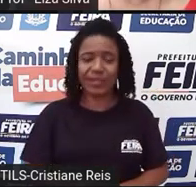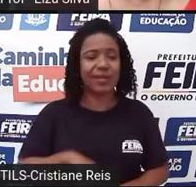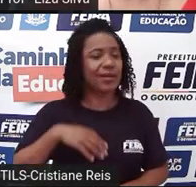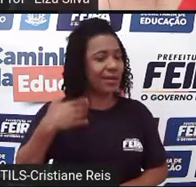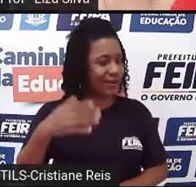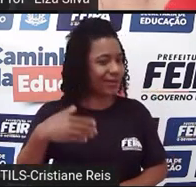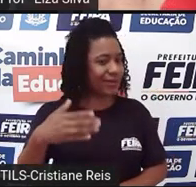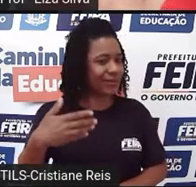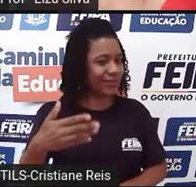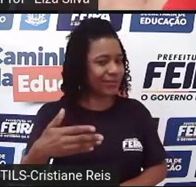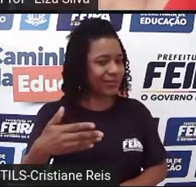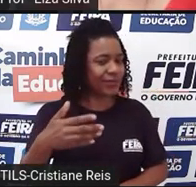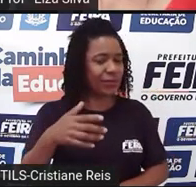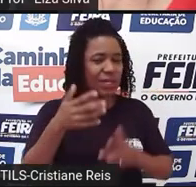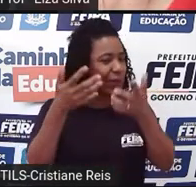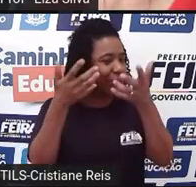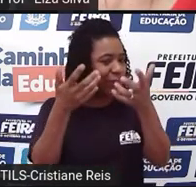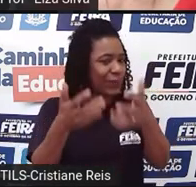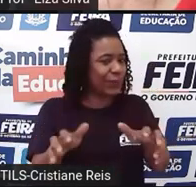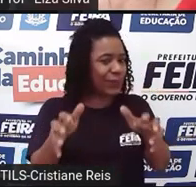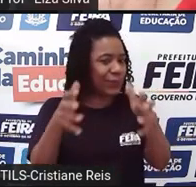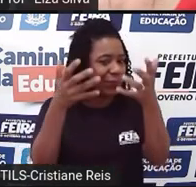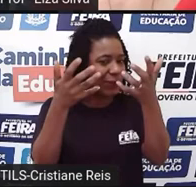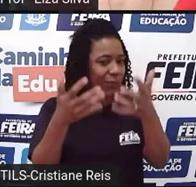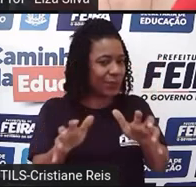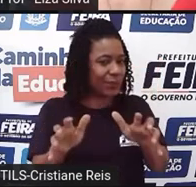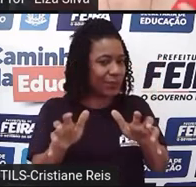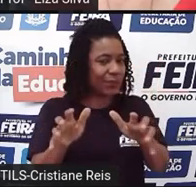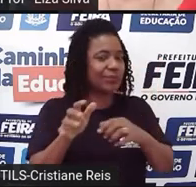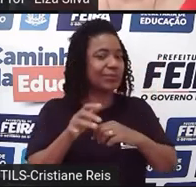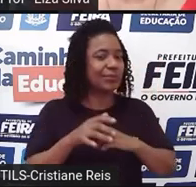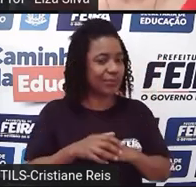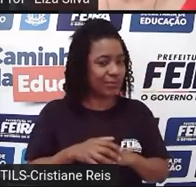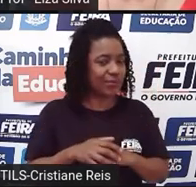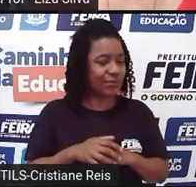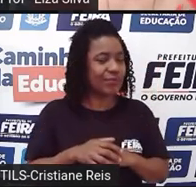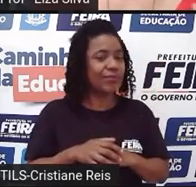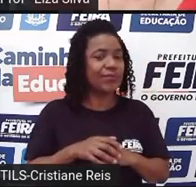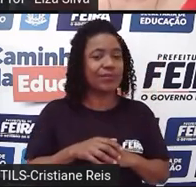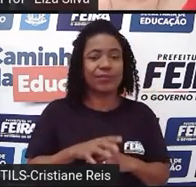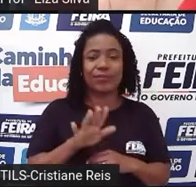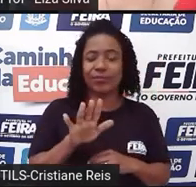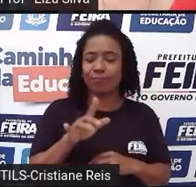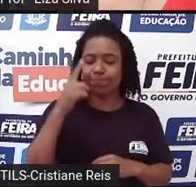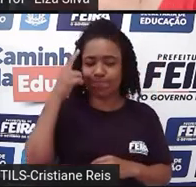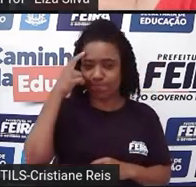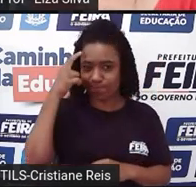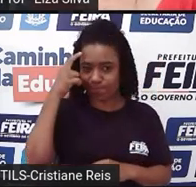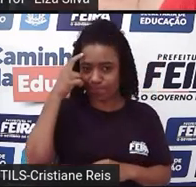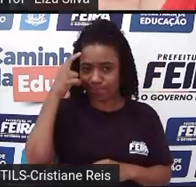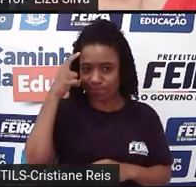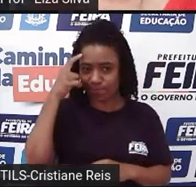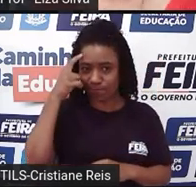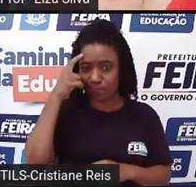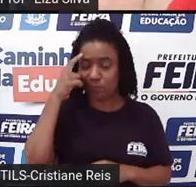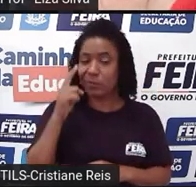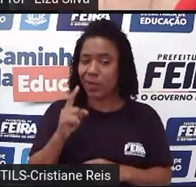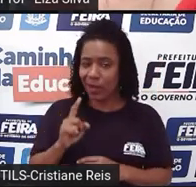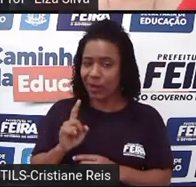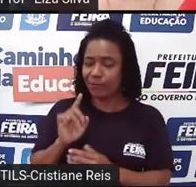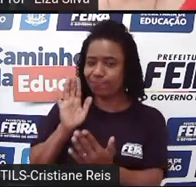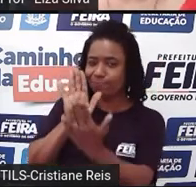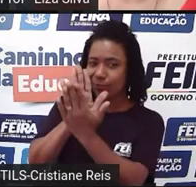se recusar a casar com o príncipe, ela apela para um plano que foi elaborado com o